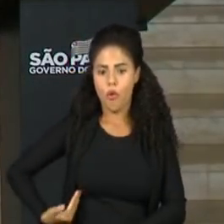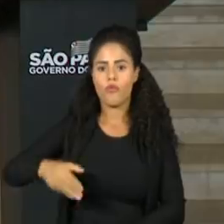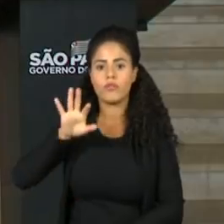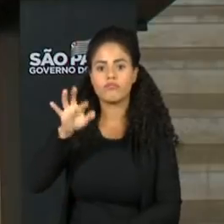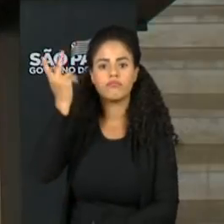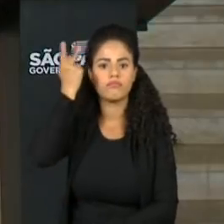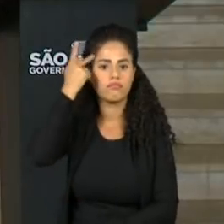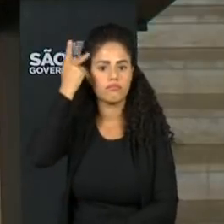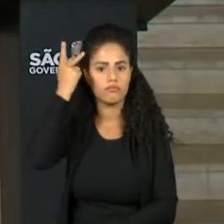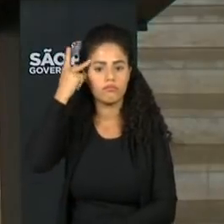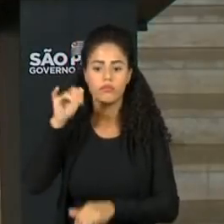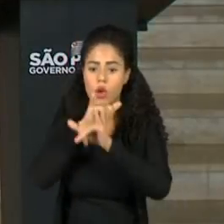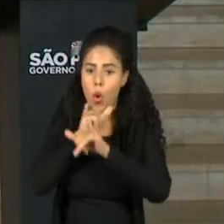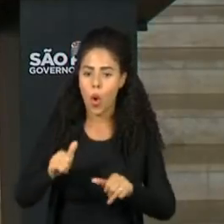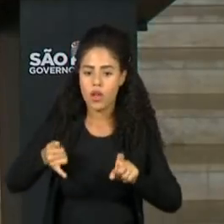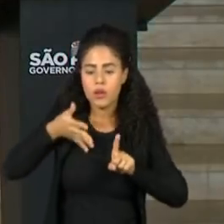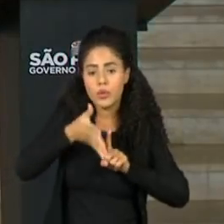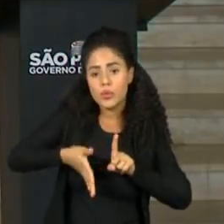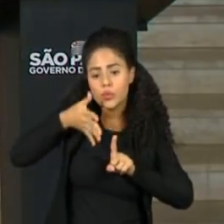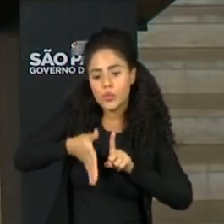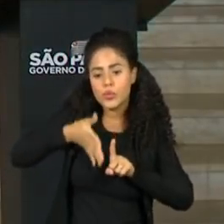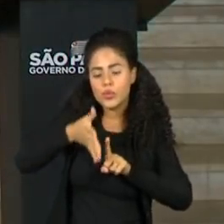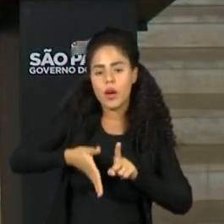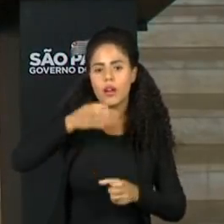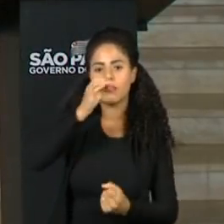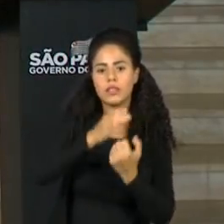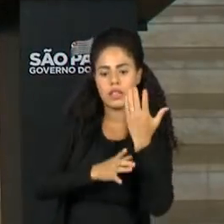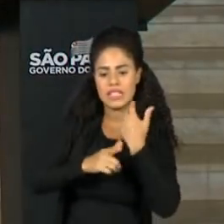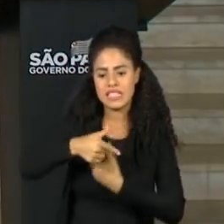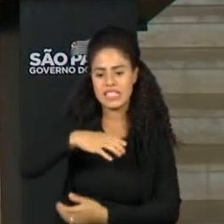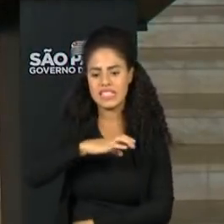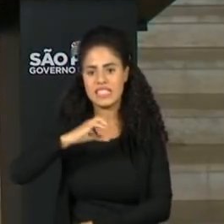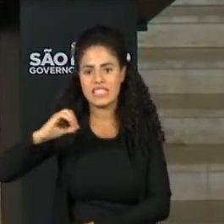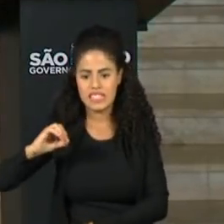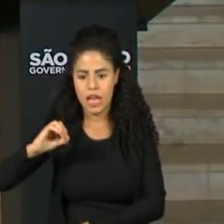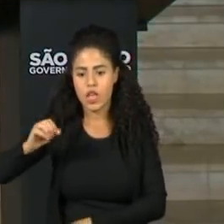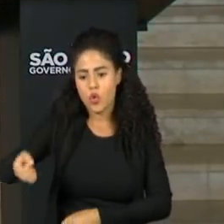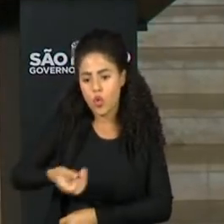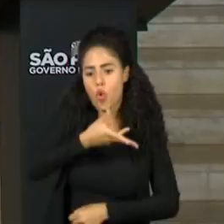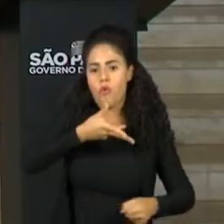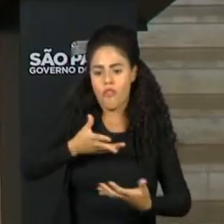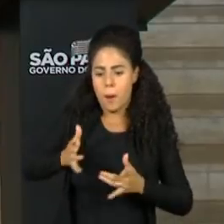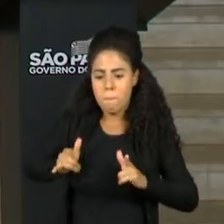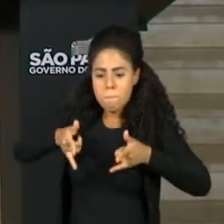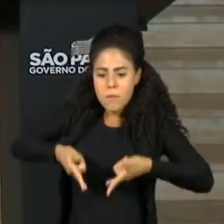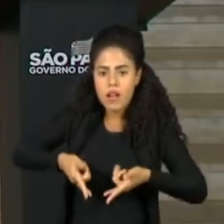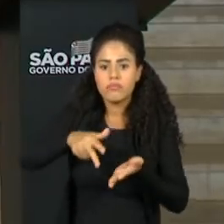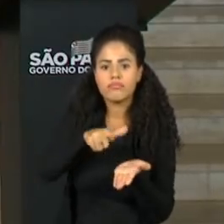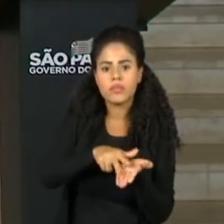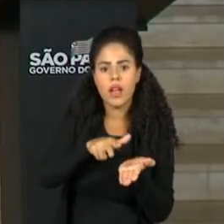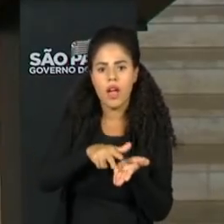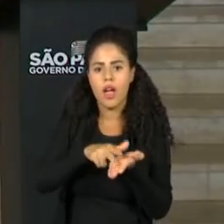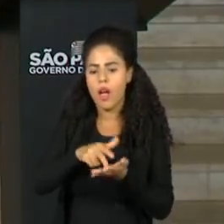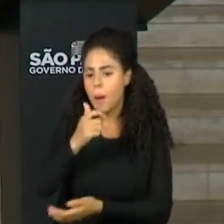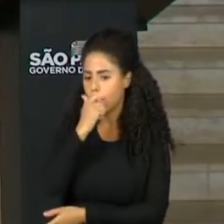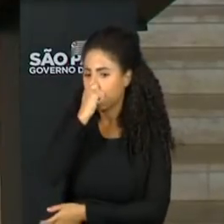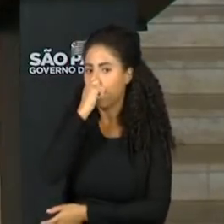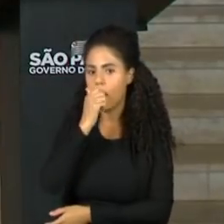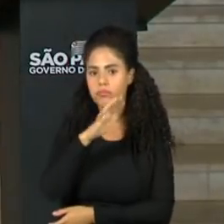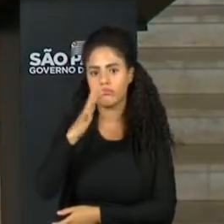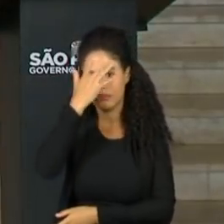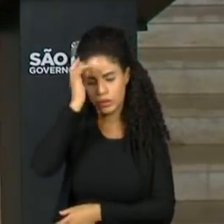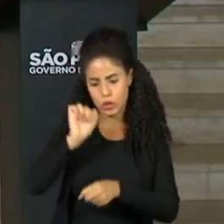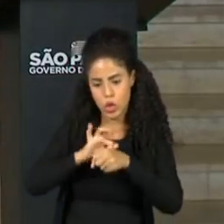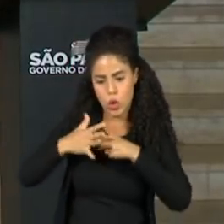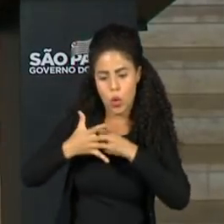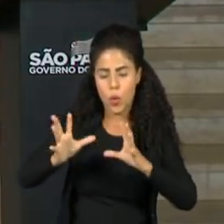Paulo vai anunciar hoje a criação de 700 novos leitos para a internação de pacientes com Covid.